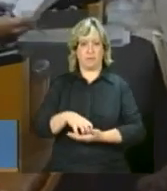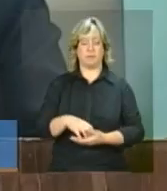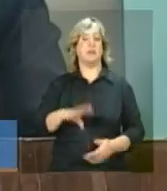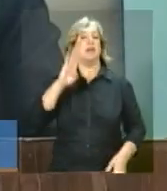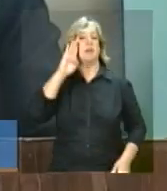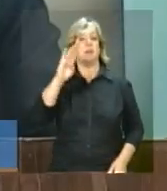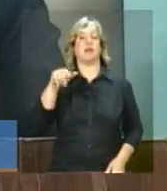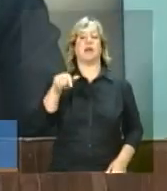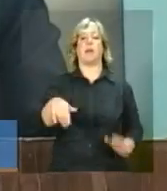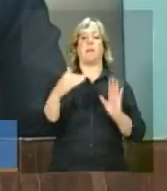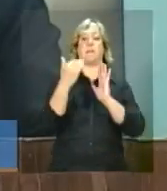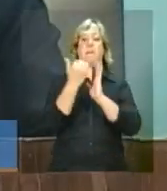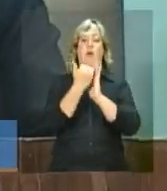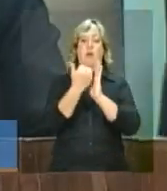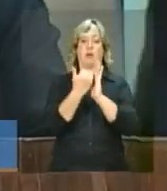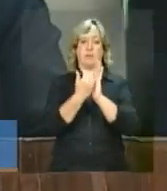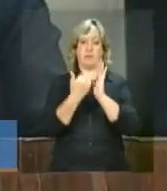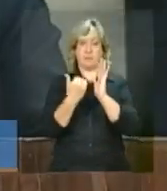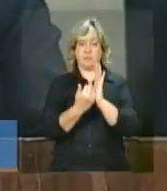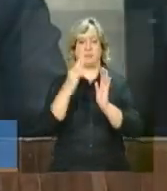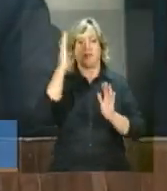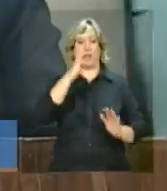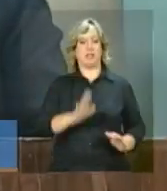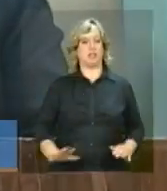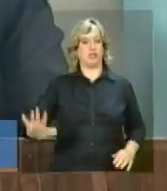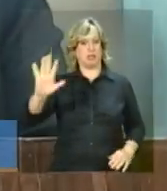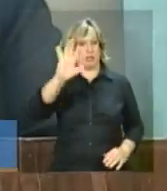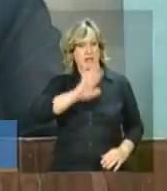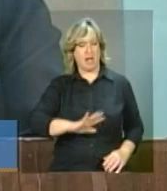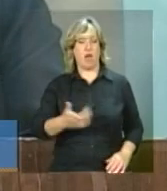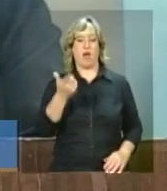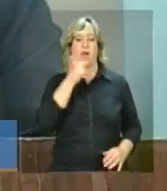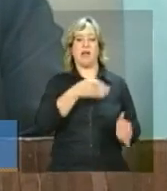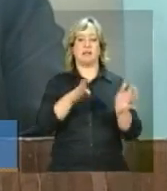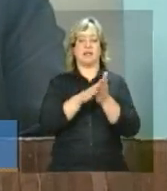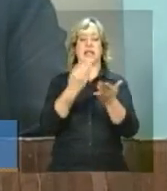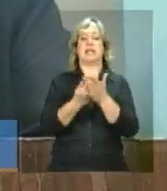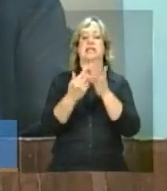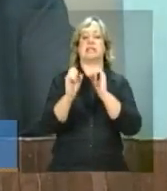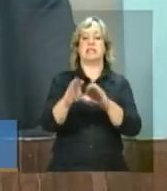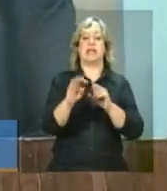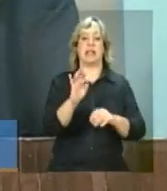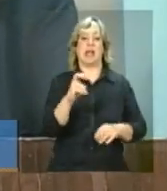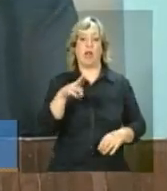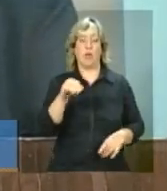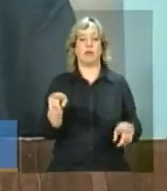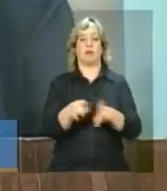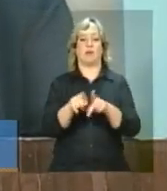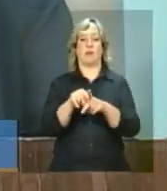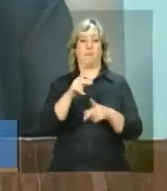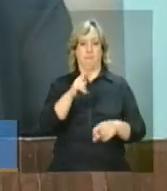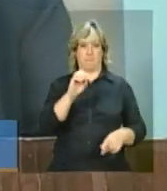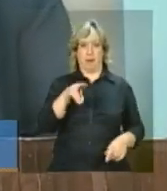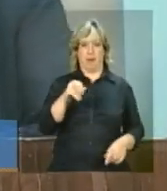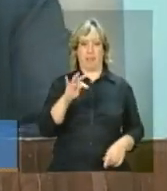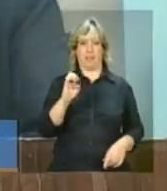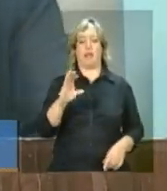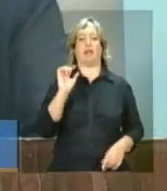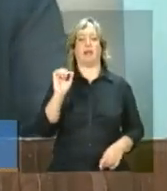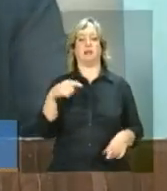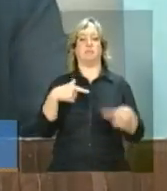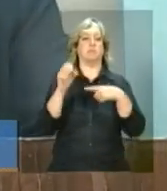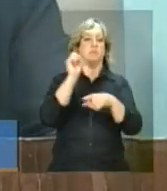Programa Nacional de Acesso ao Ensino Técnico e Emprego, o Pronatec, e